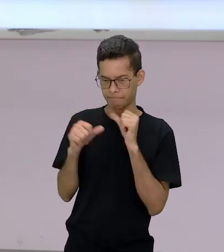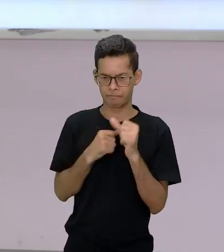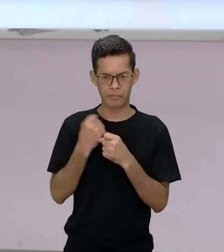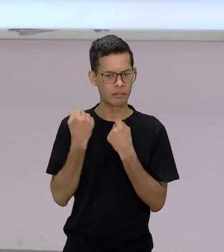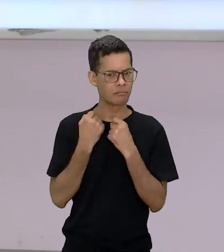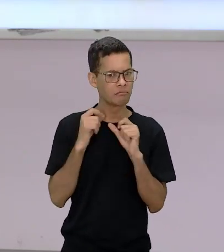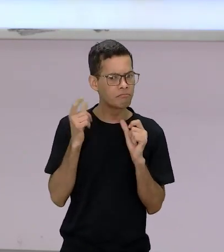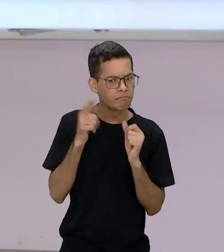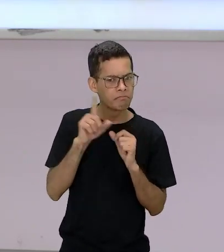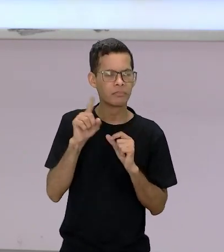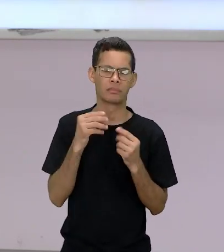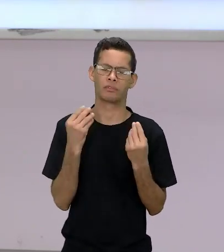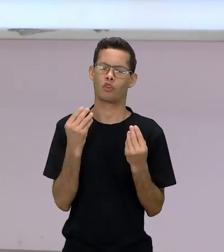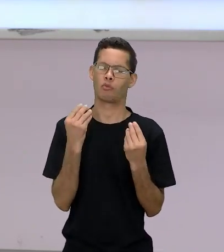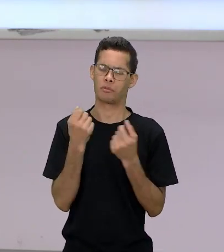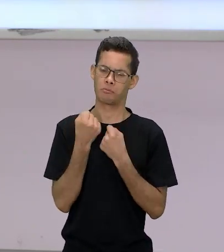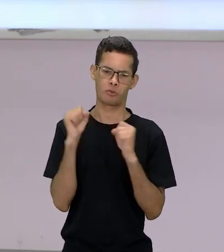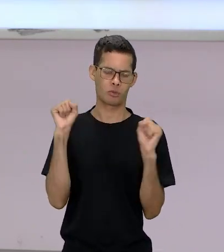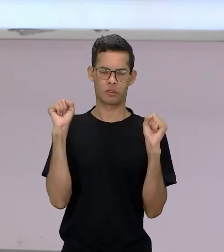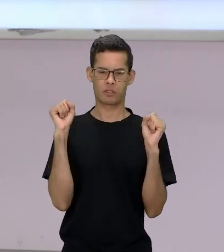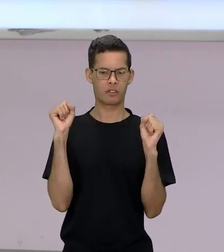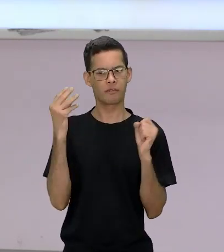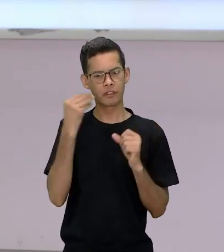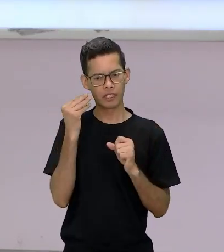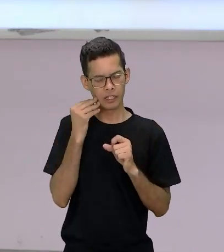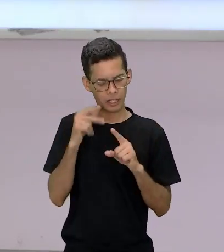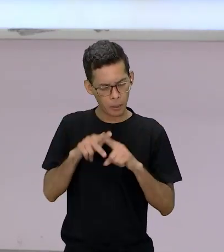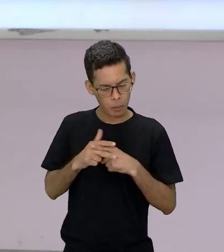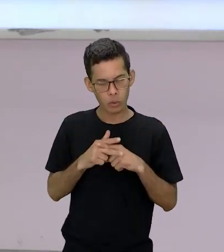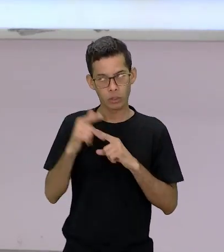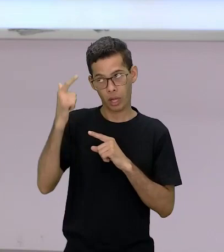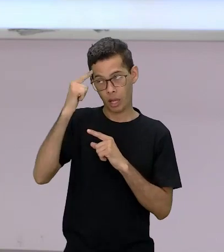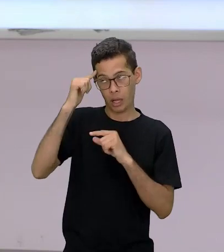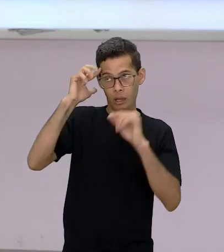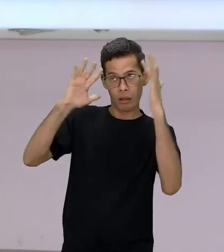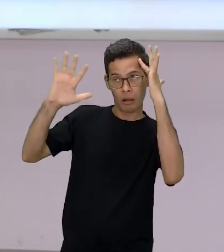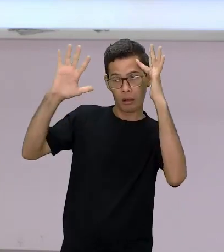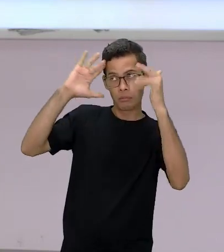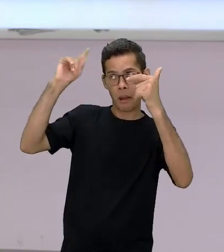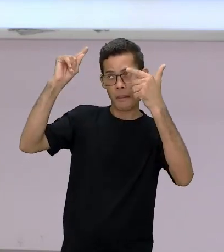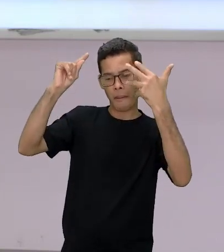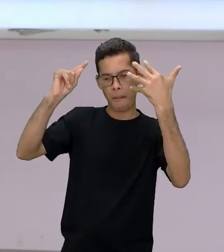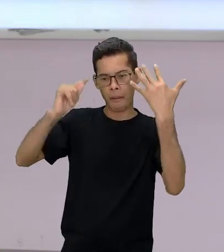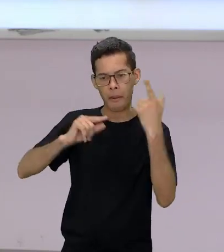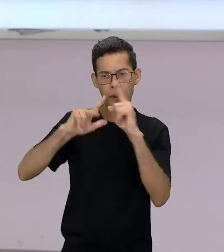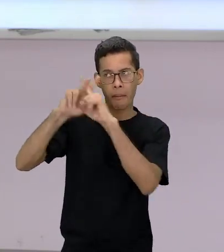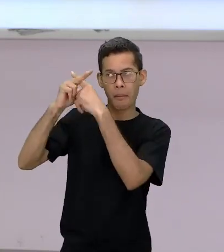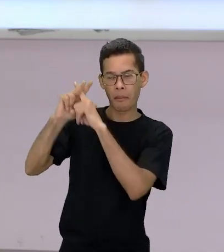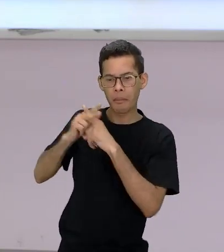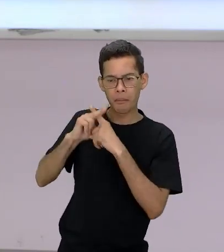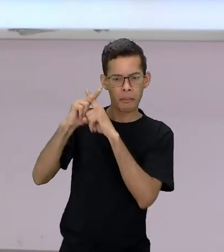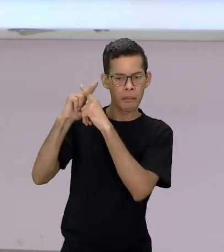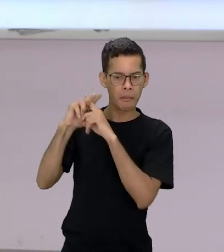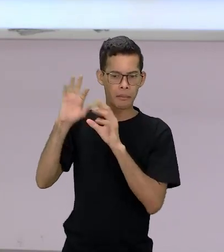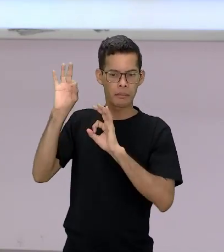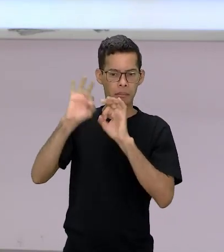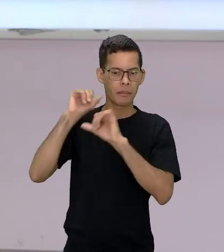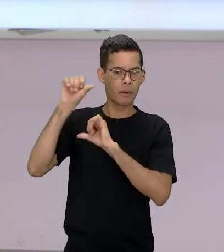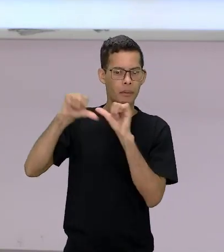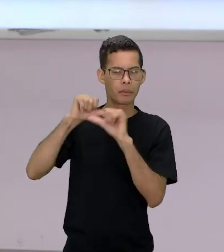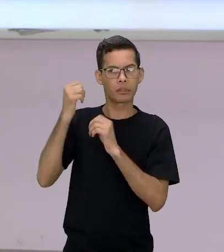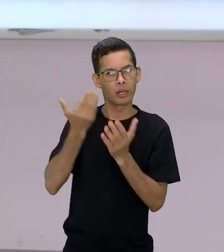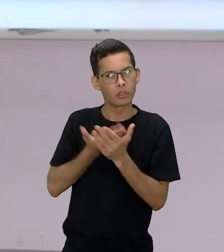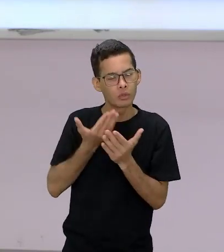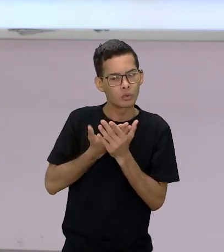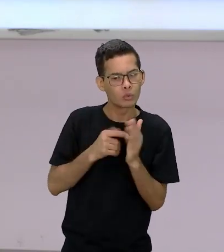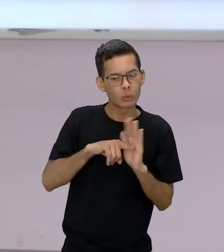reflexões tentado a mudar alguns pensamentos tentado a pesquisar sobre outros a estudar sobre